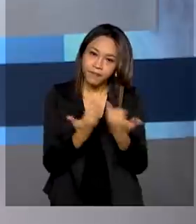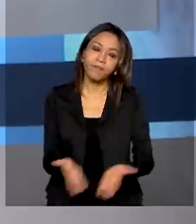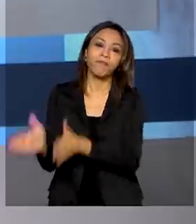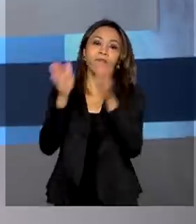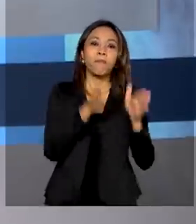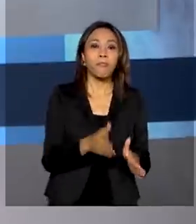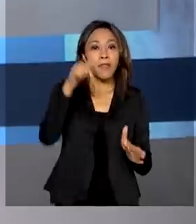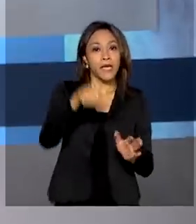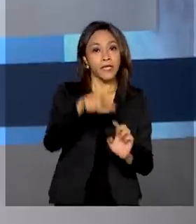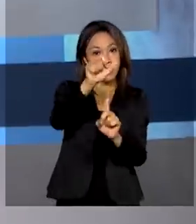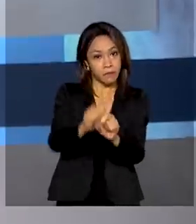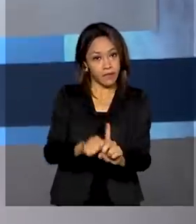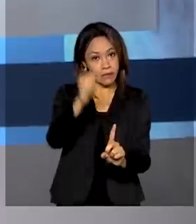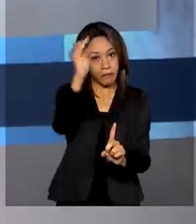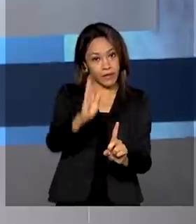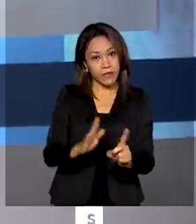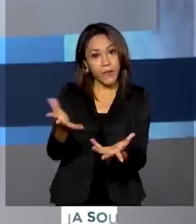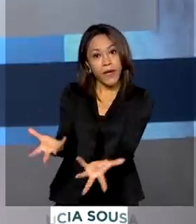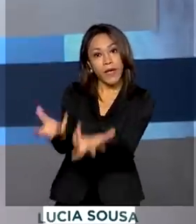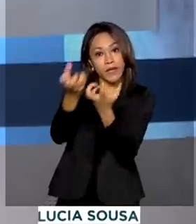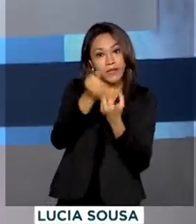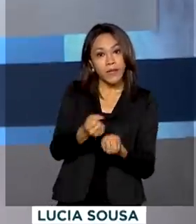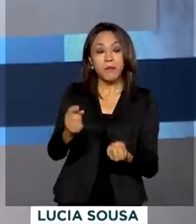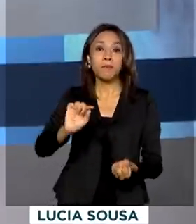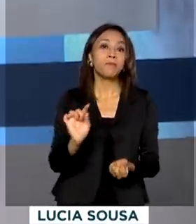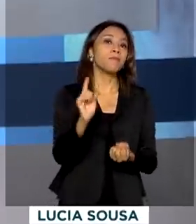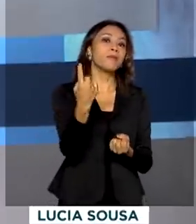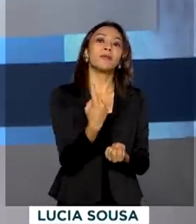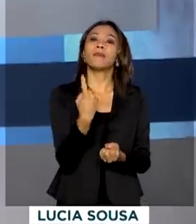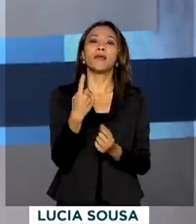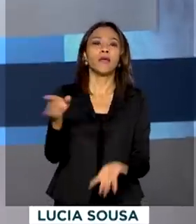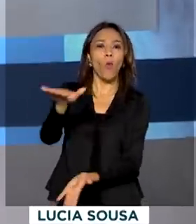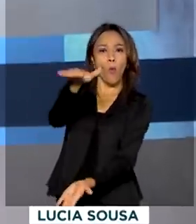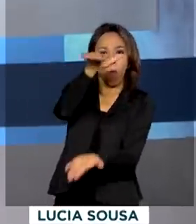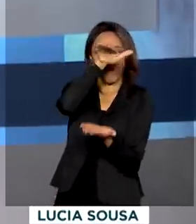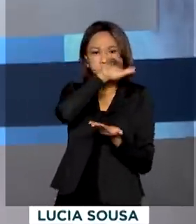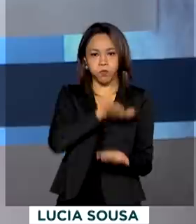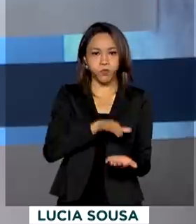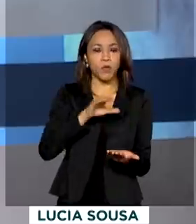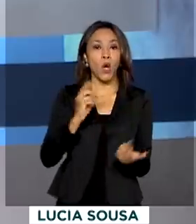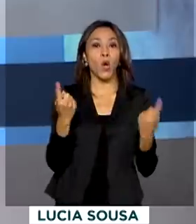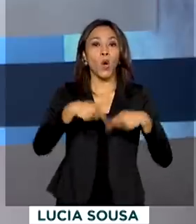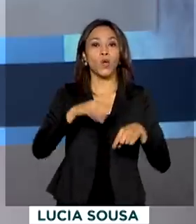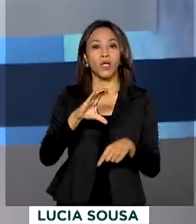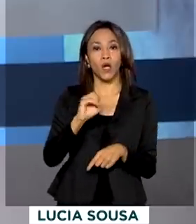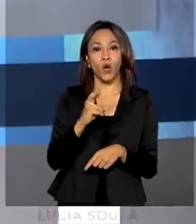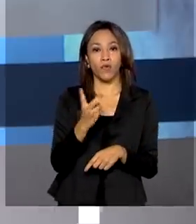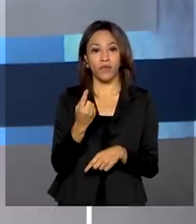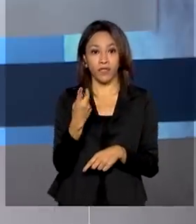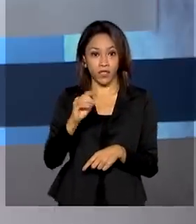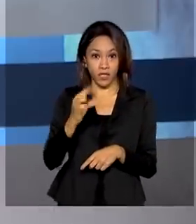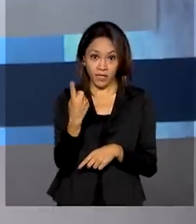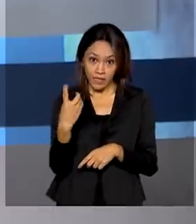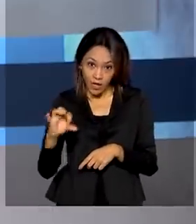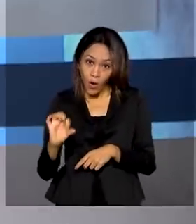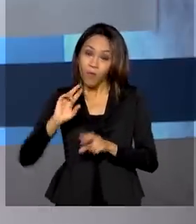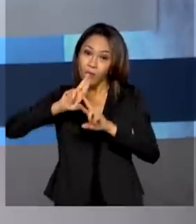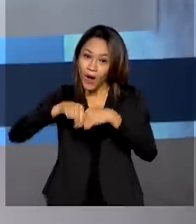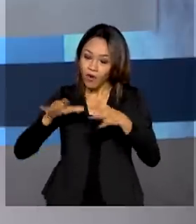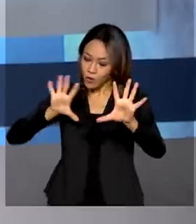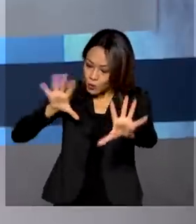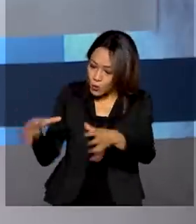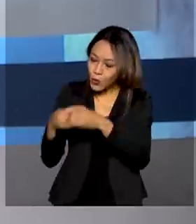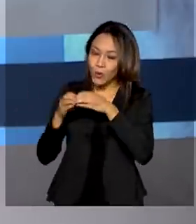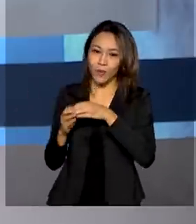partir deste mês, o Brasil recebe a primeira remessa de doses da vacina contra a covid-19, fruto da aliança global COVAX